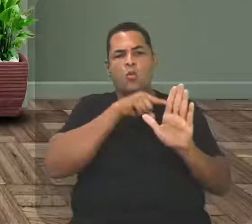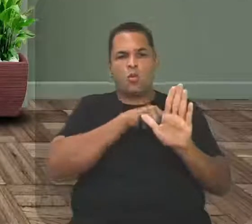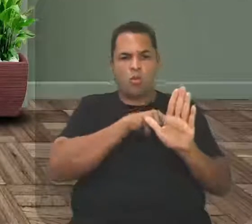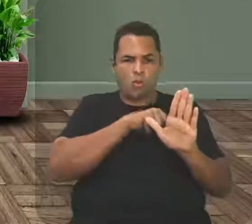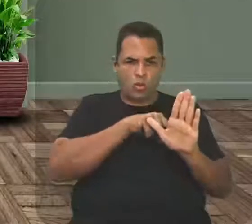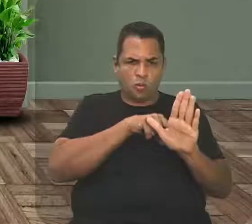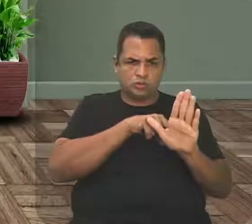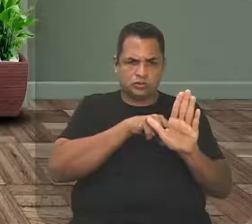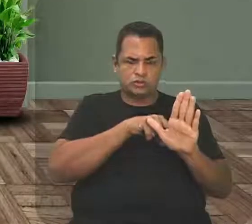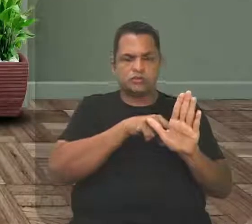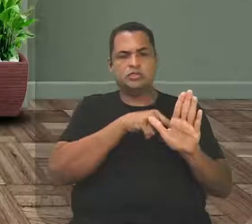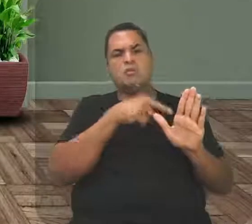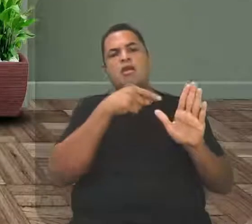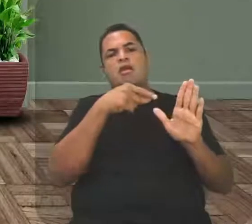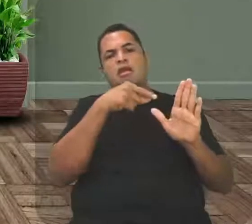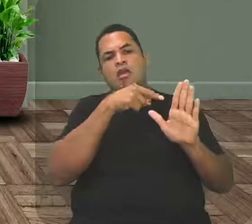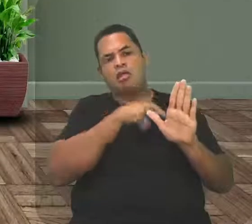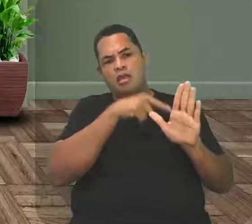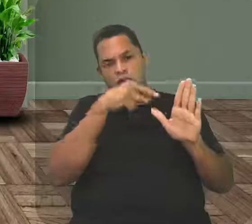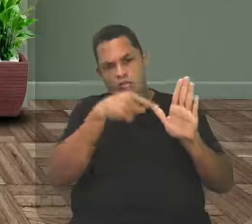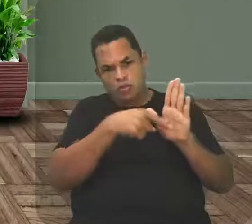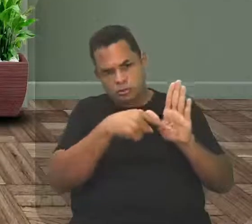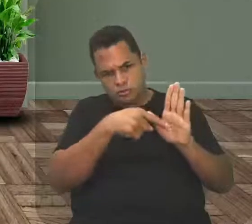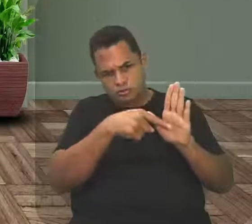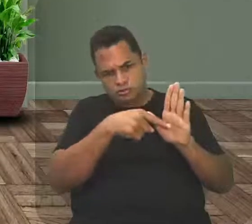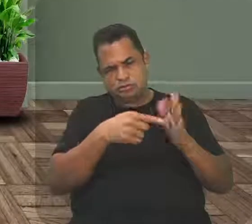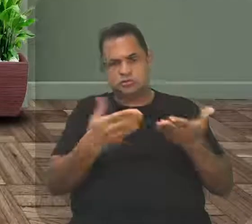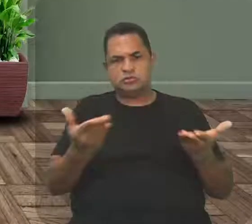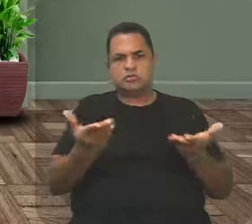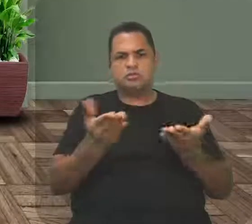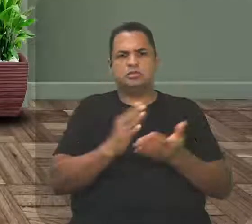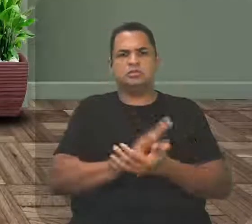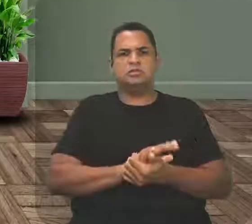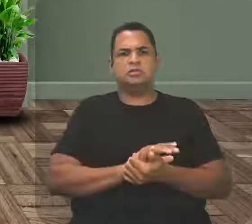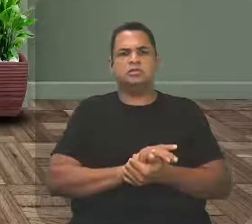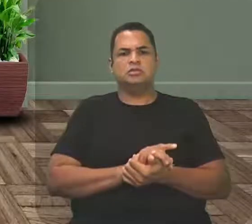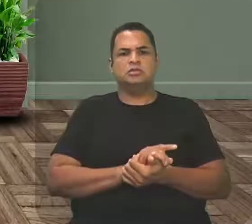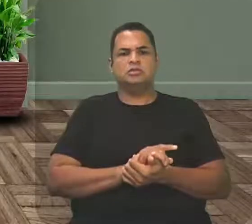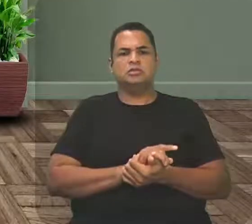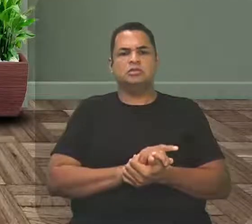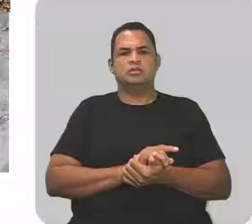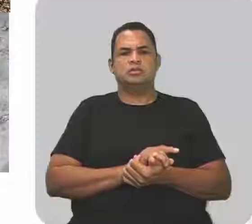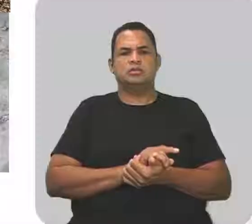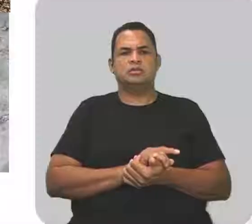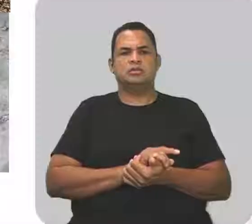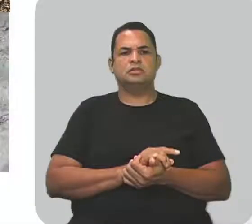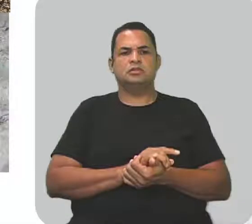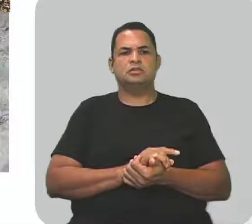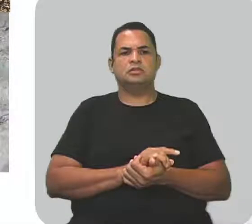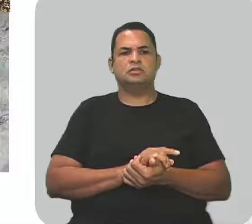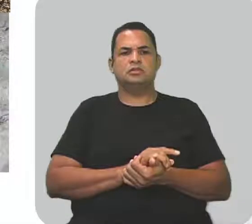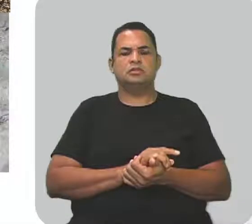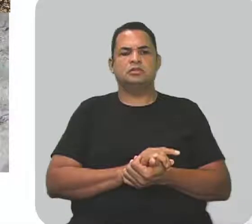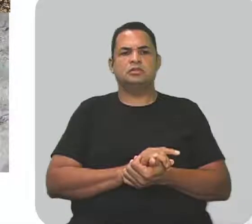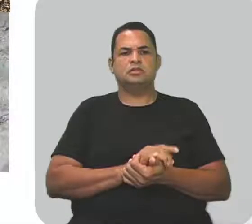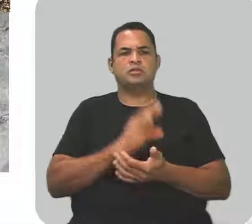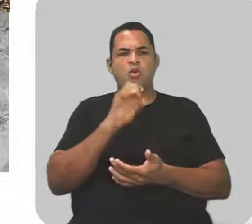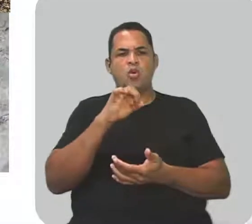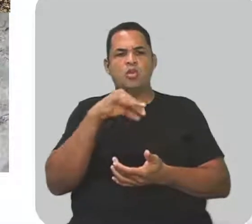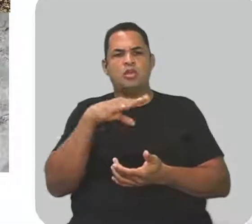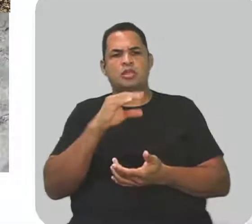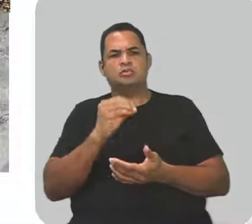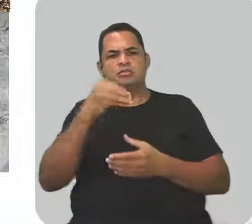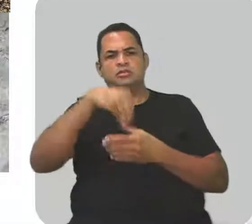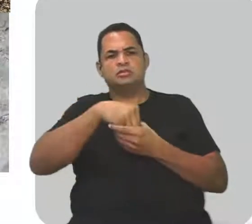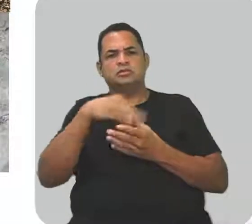denotativo. Agora, conotação no texto. Olha na tela. Conotação